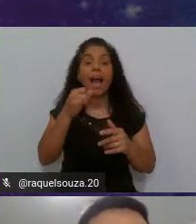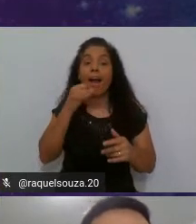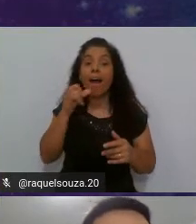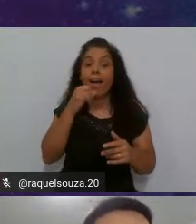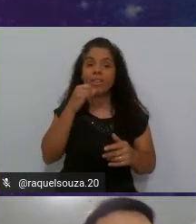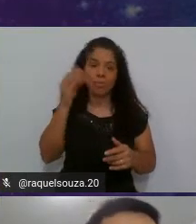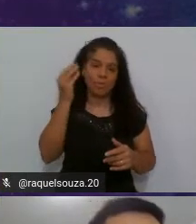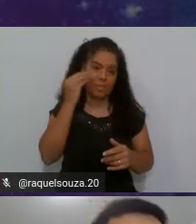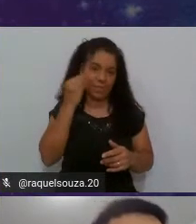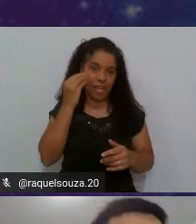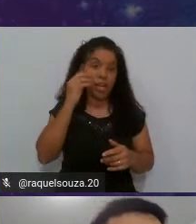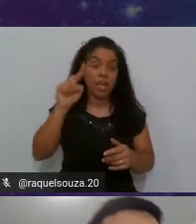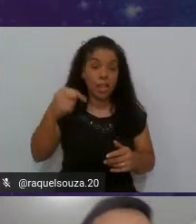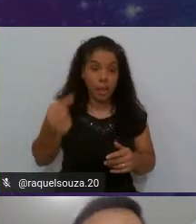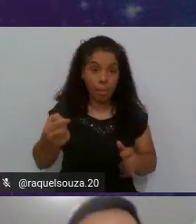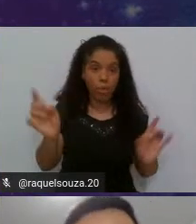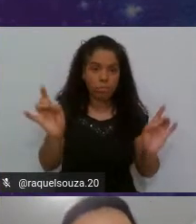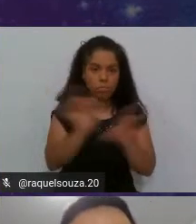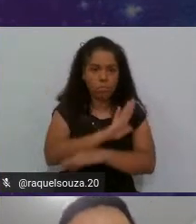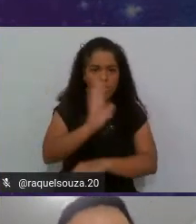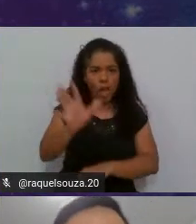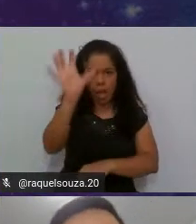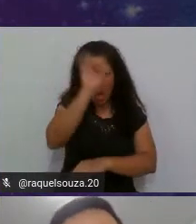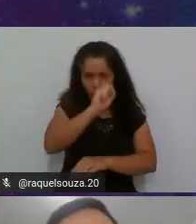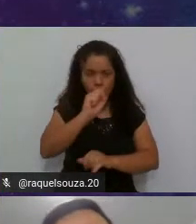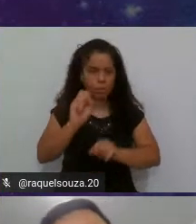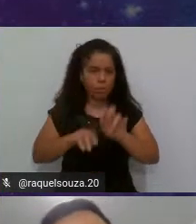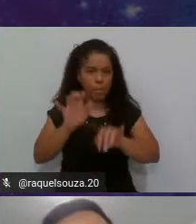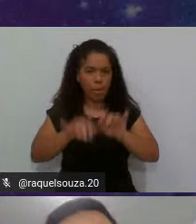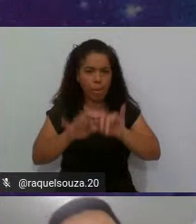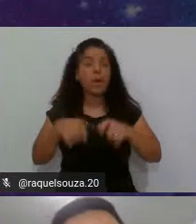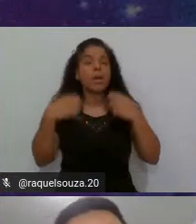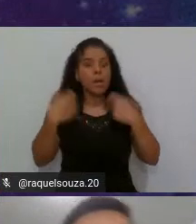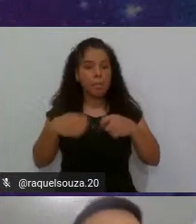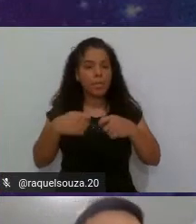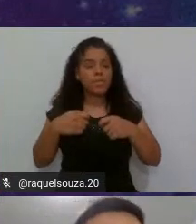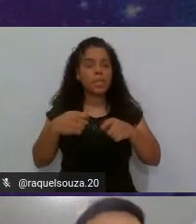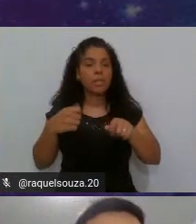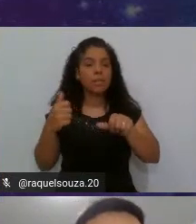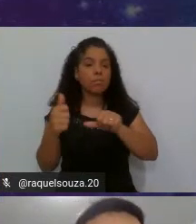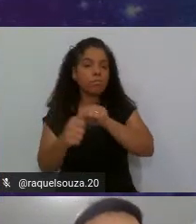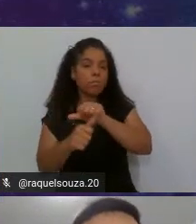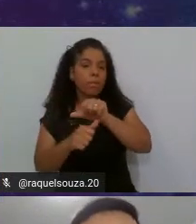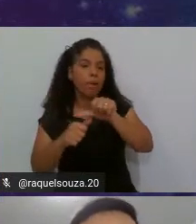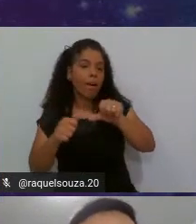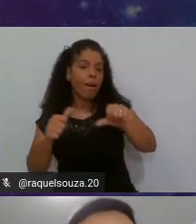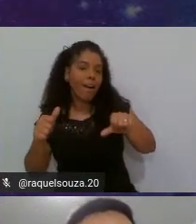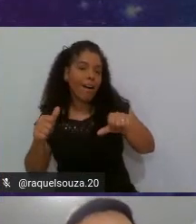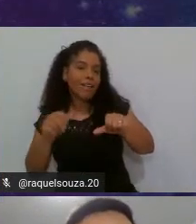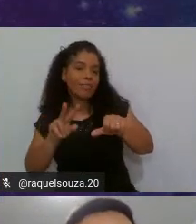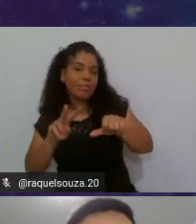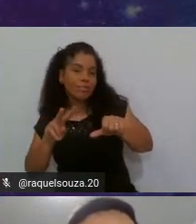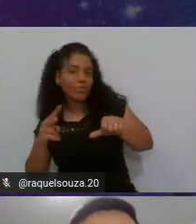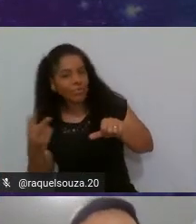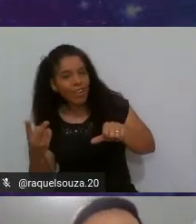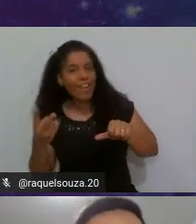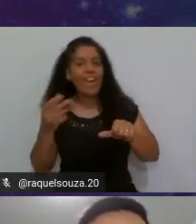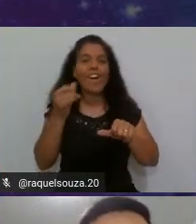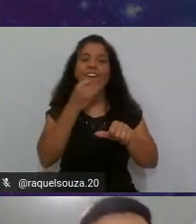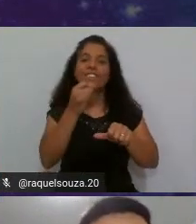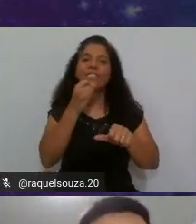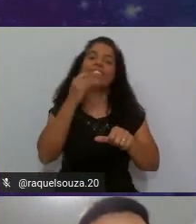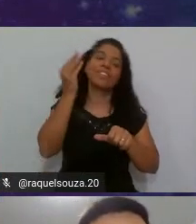você aprendeu a programar, você precisa começar a transicionar para automação de testes. Então, você vai ver, daquela